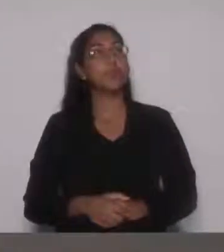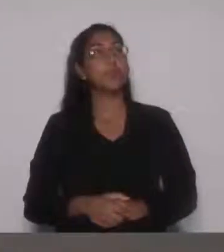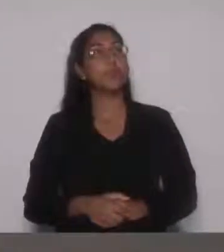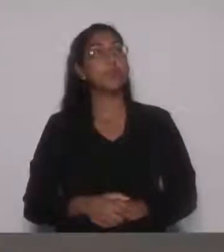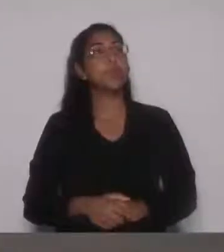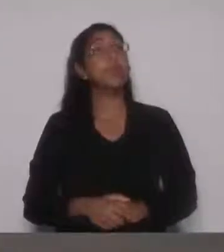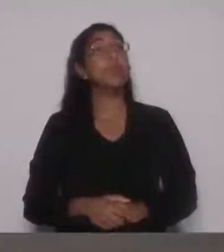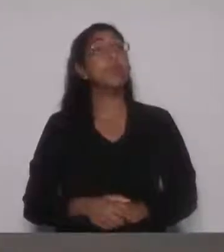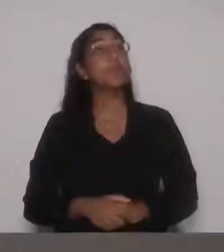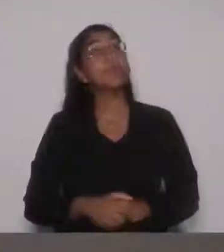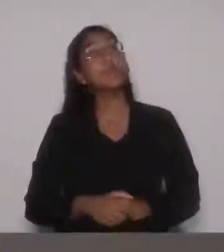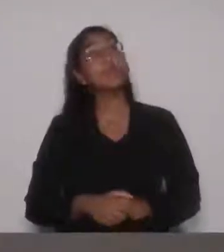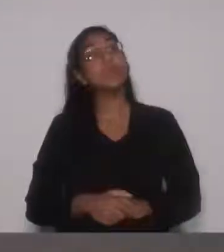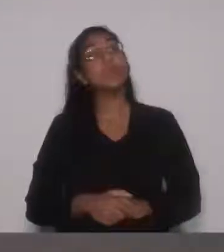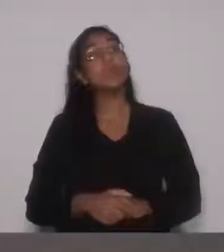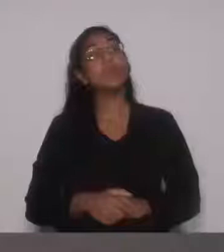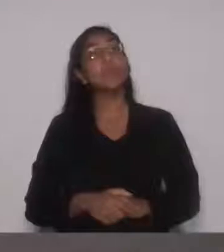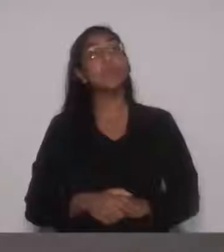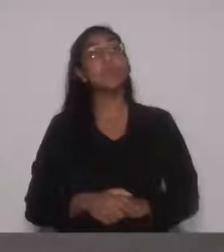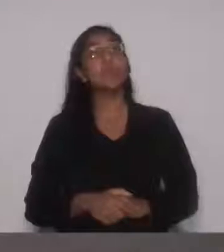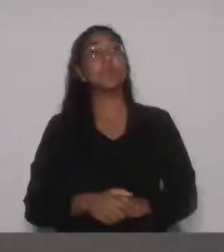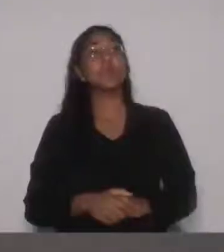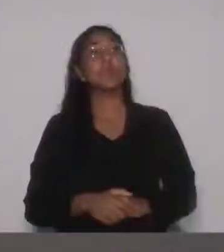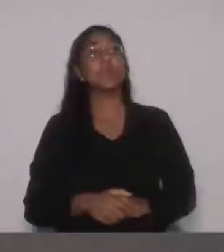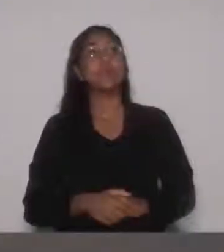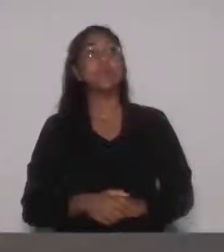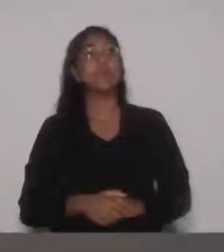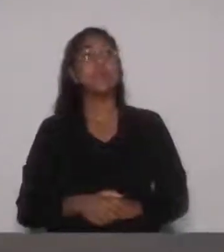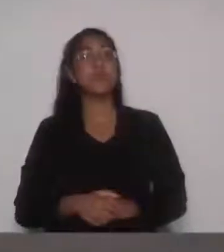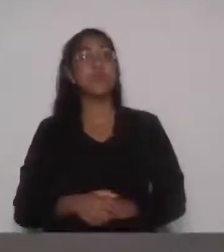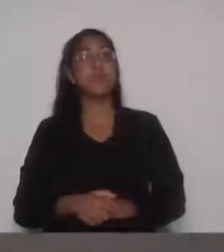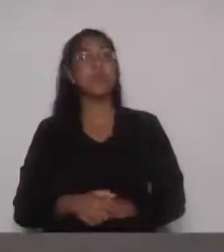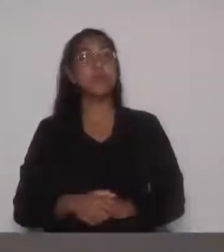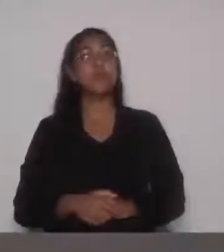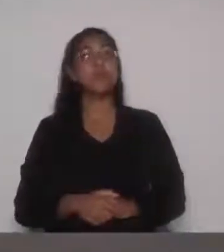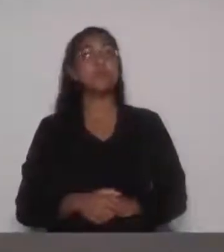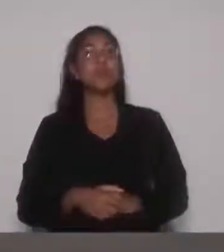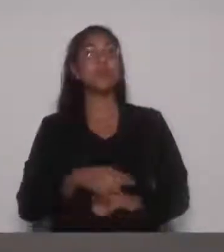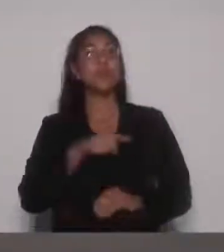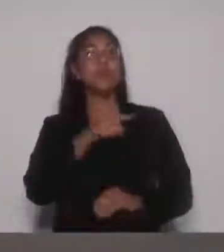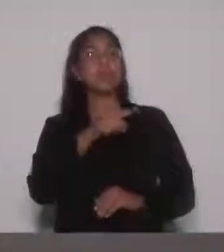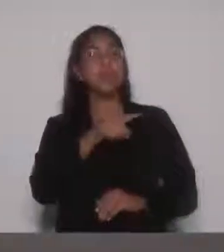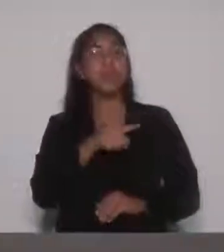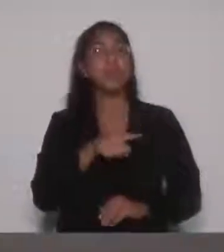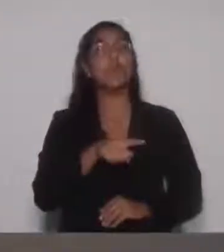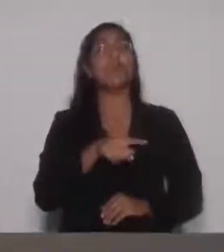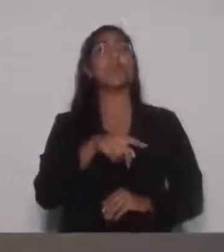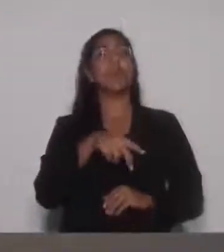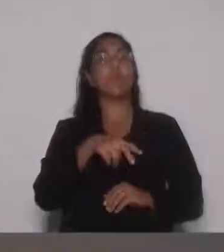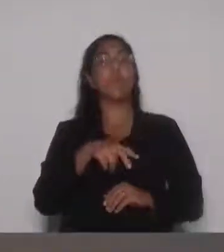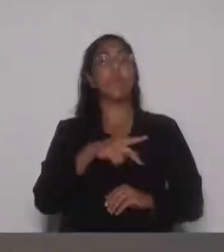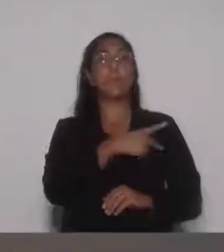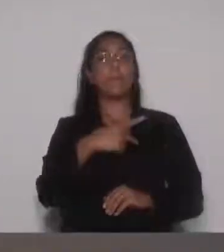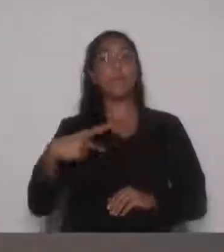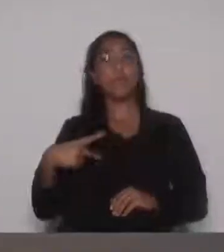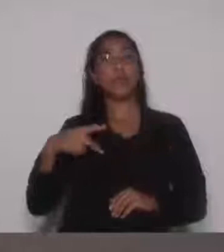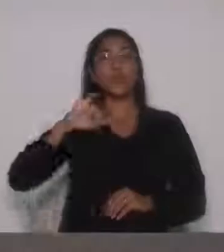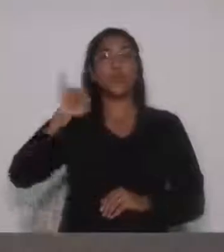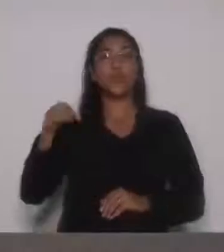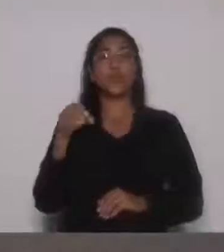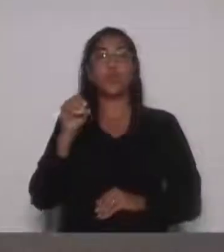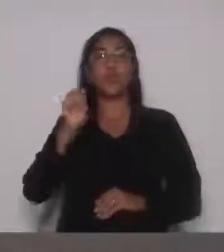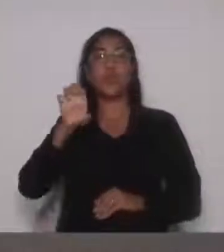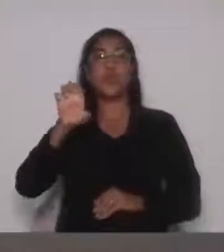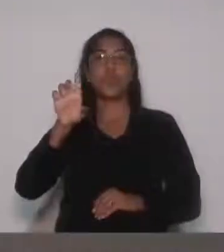Pastor Eidan, perdão, não sei onde veio o Pastor Eidan, acho que veio o Zé Mário. Pastor José Mário, obrigado